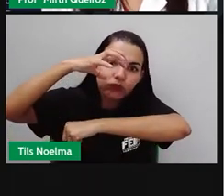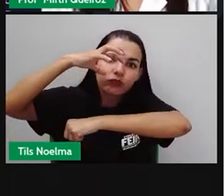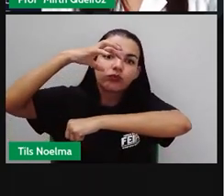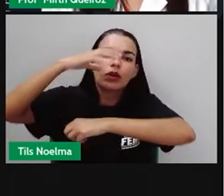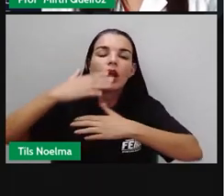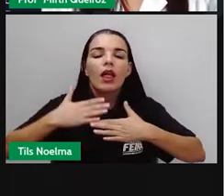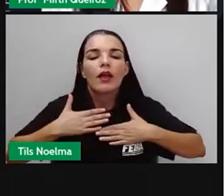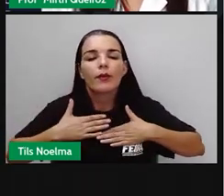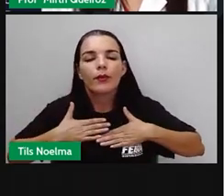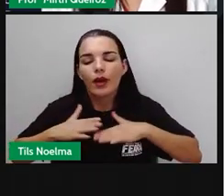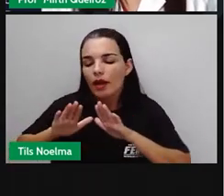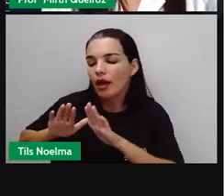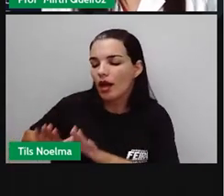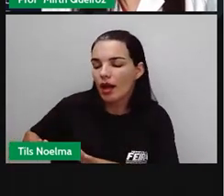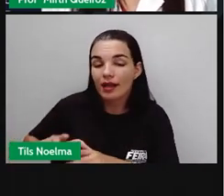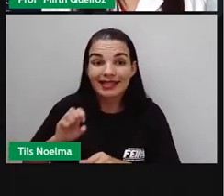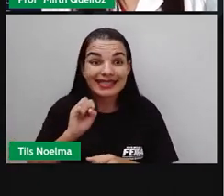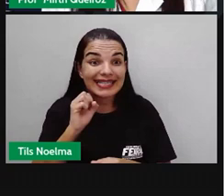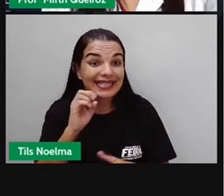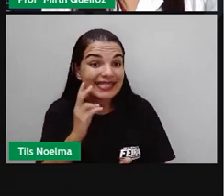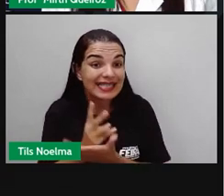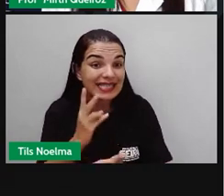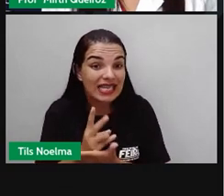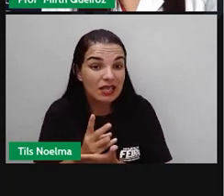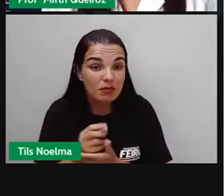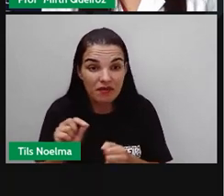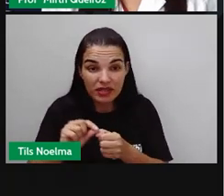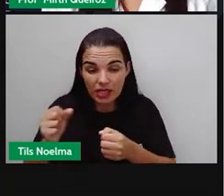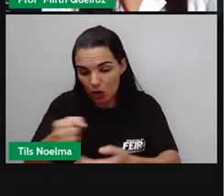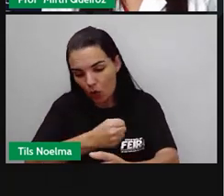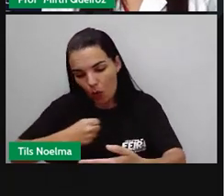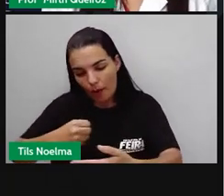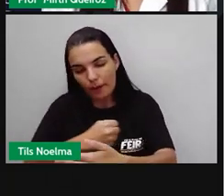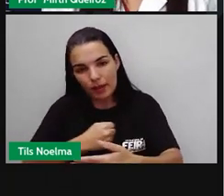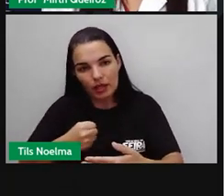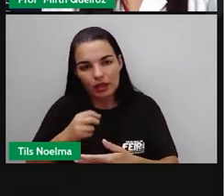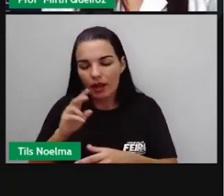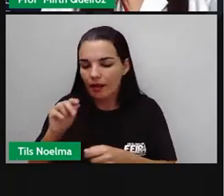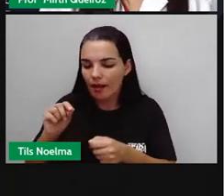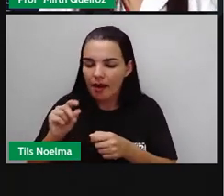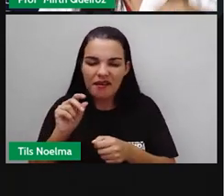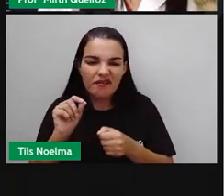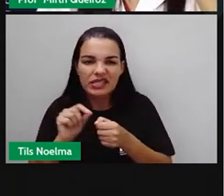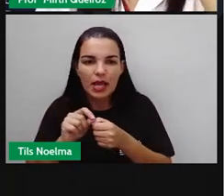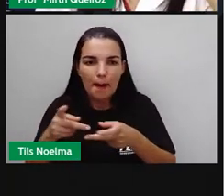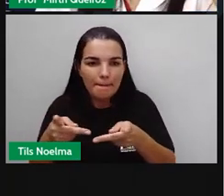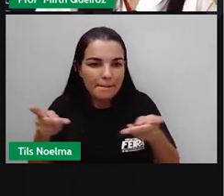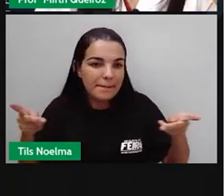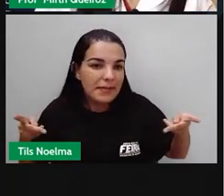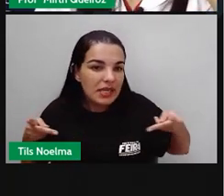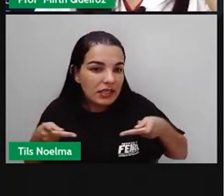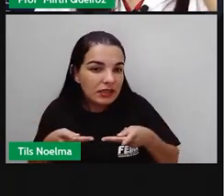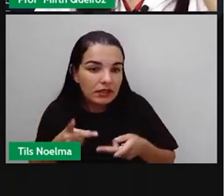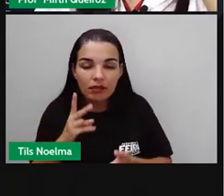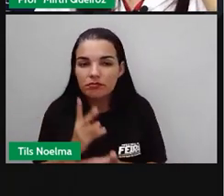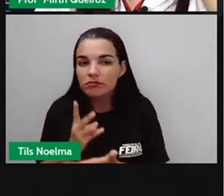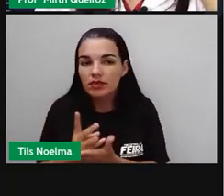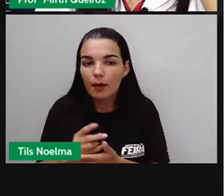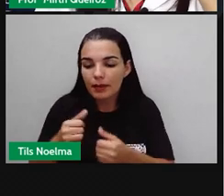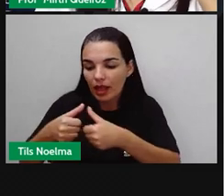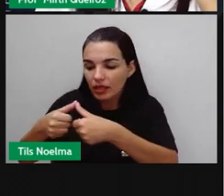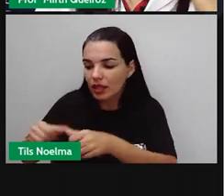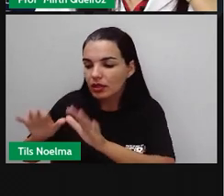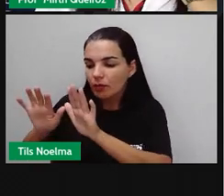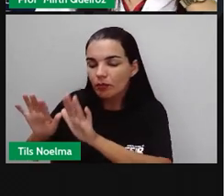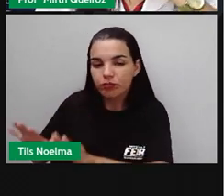culinária se para muito em deixar a massa do pão ou da pizza, né? Na verdade, é apenas o tempo